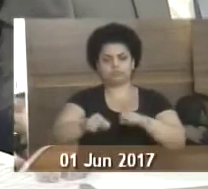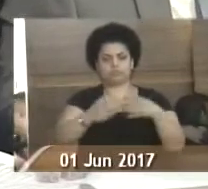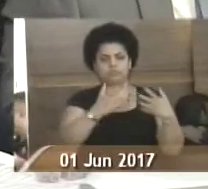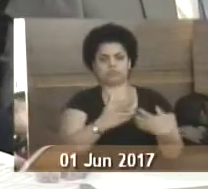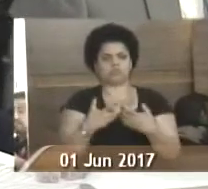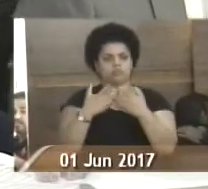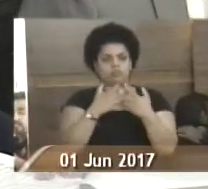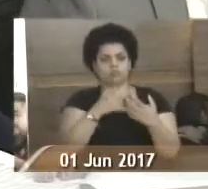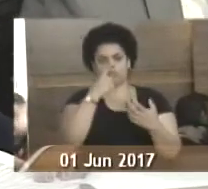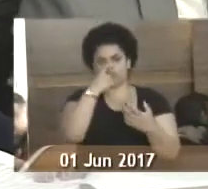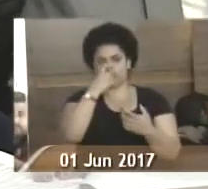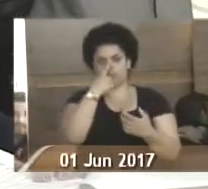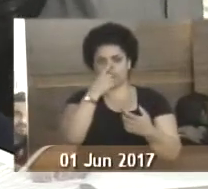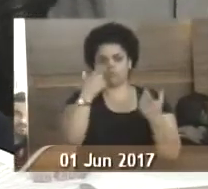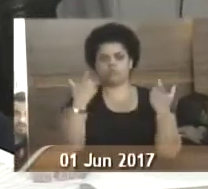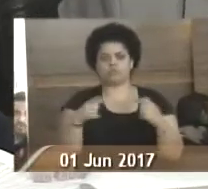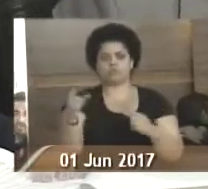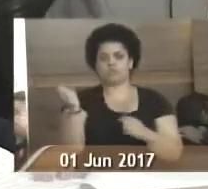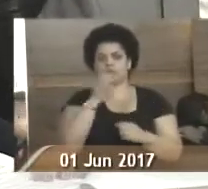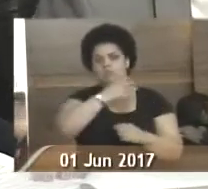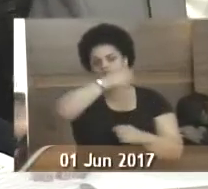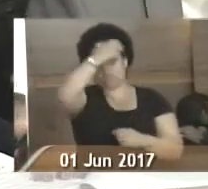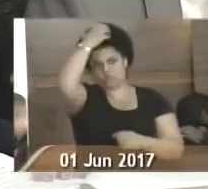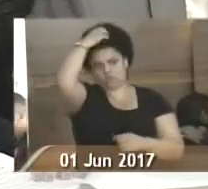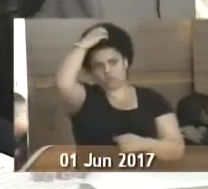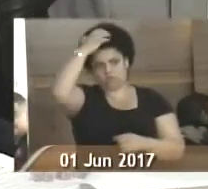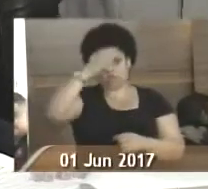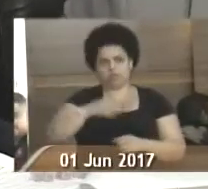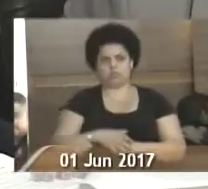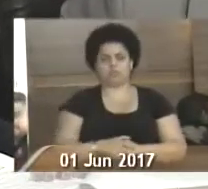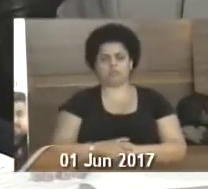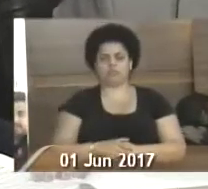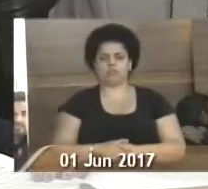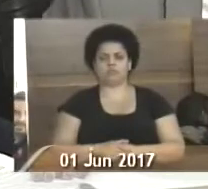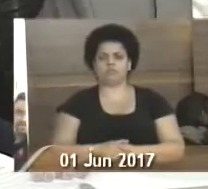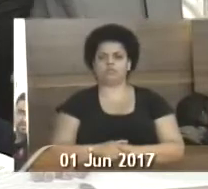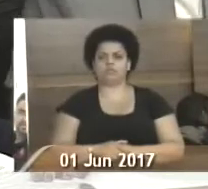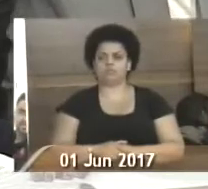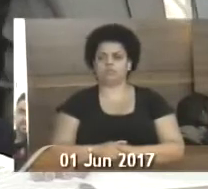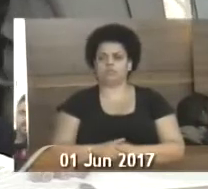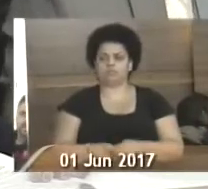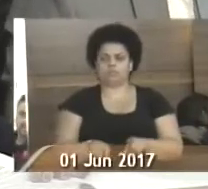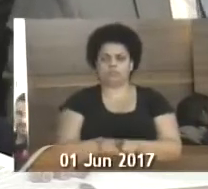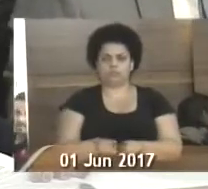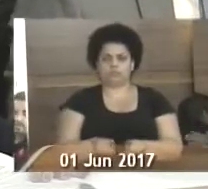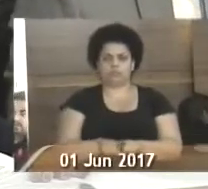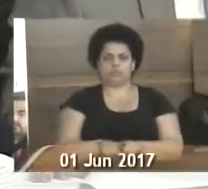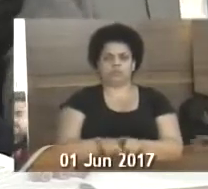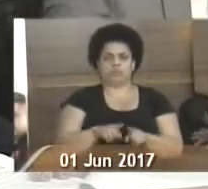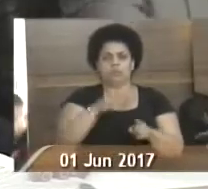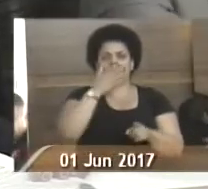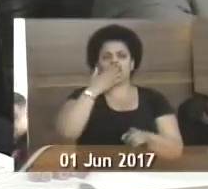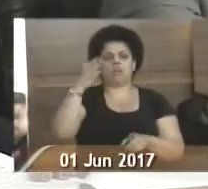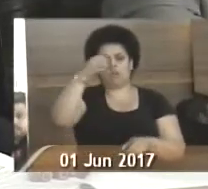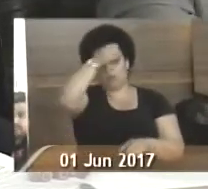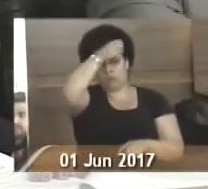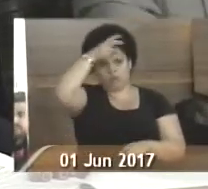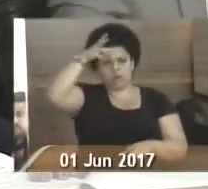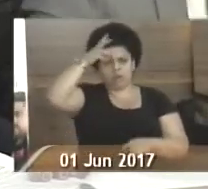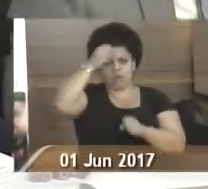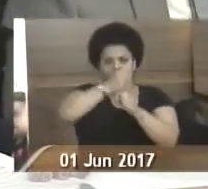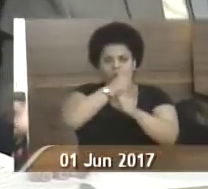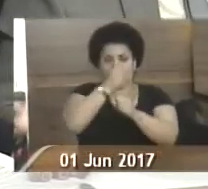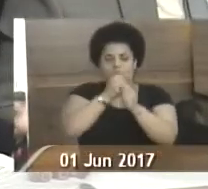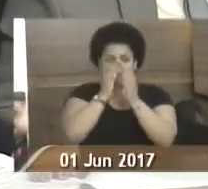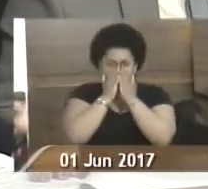de lixo na Rua São Tiago, no bairro Nova Angra. Indicação 21, de 2017, Camu, indicando ao prefeito municipal a